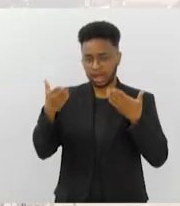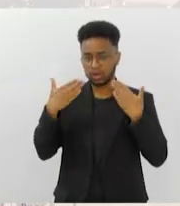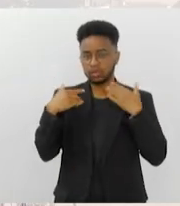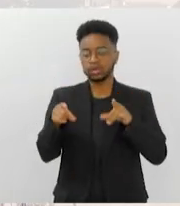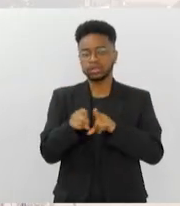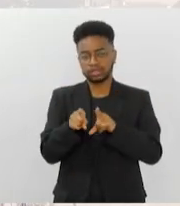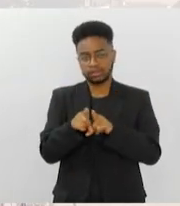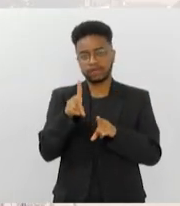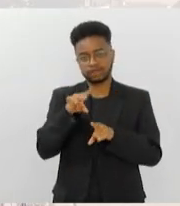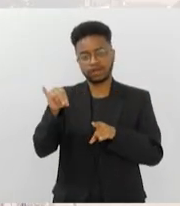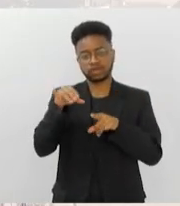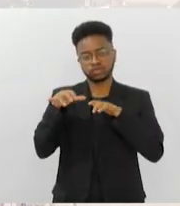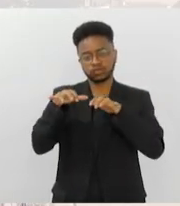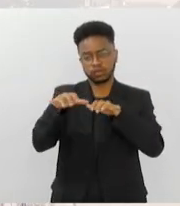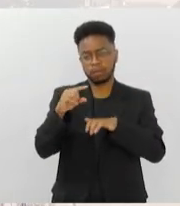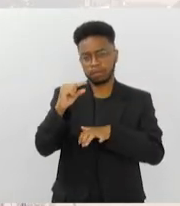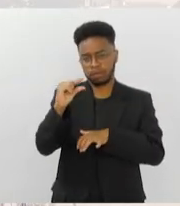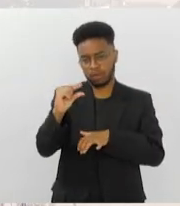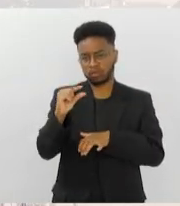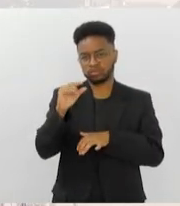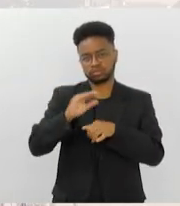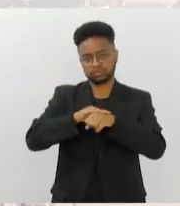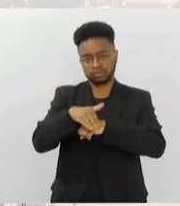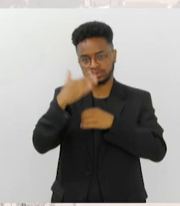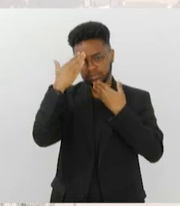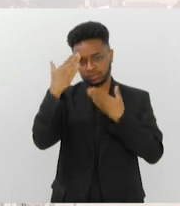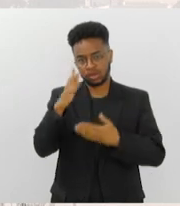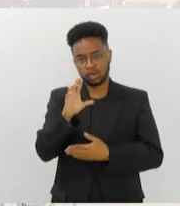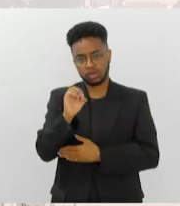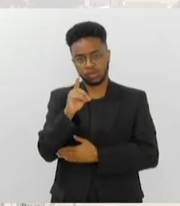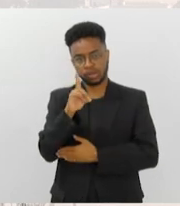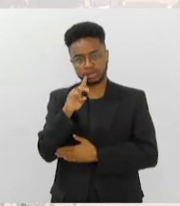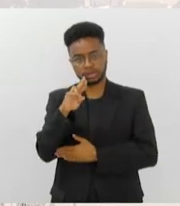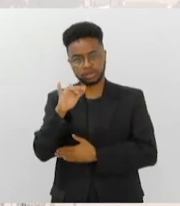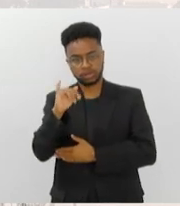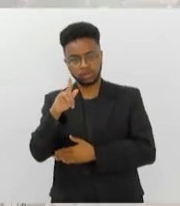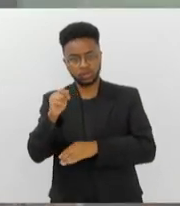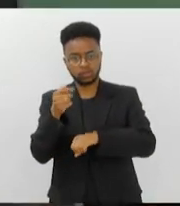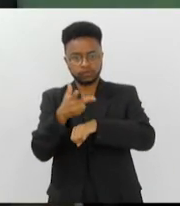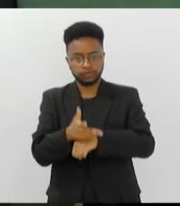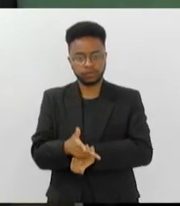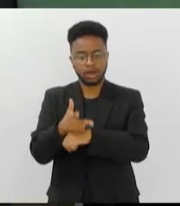previsão de chuvisco à noite. Obrigado, Rodrigo Melo, pelas imagens de hoje.